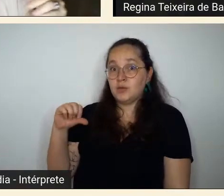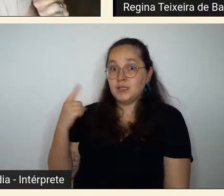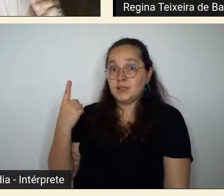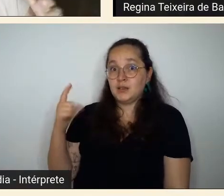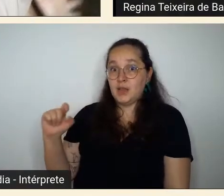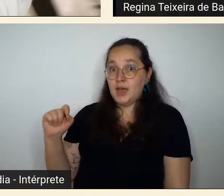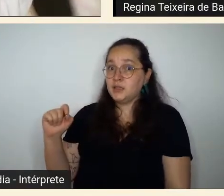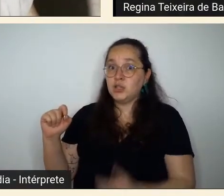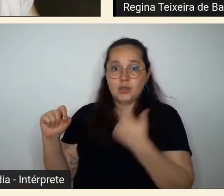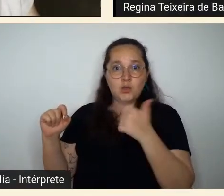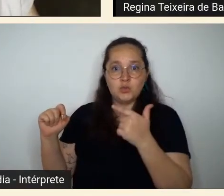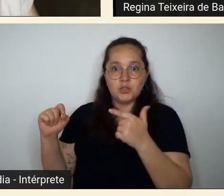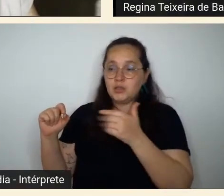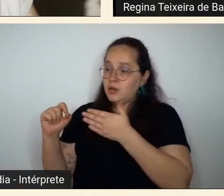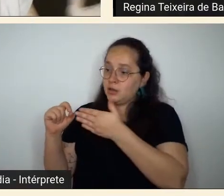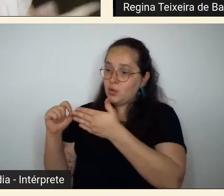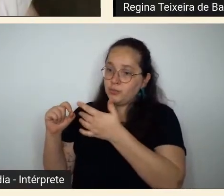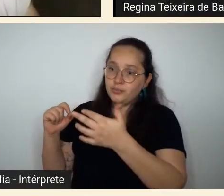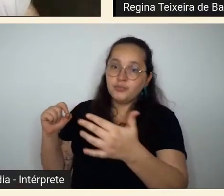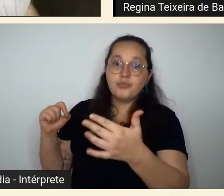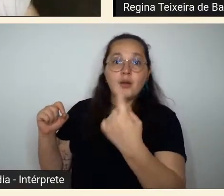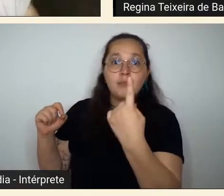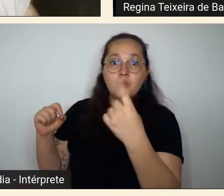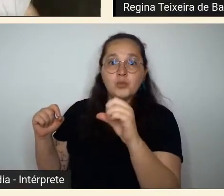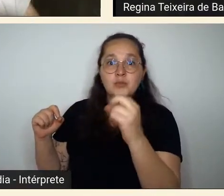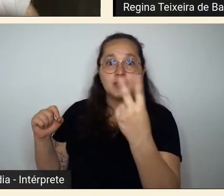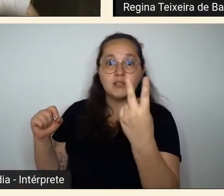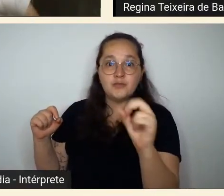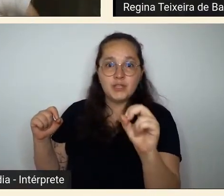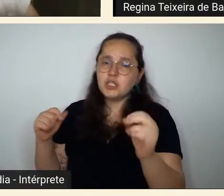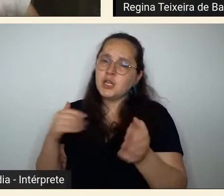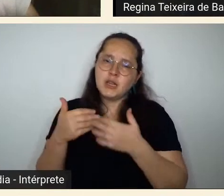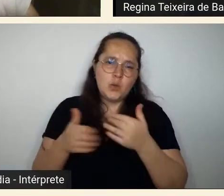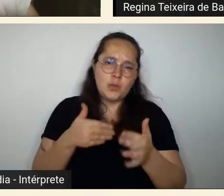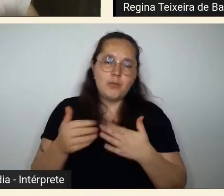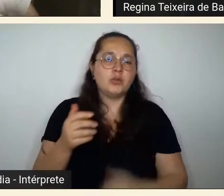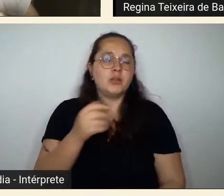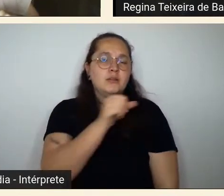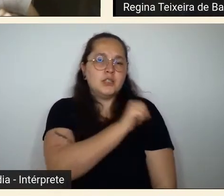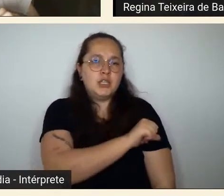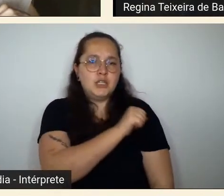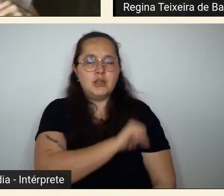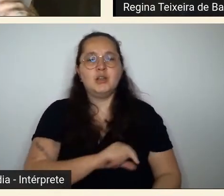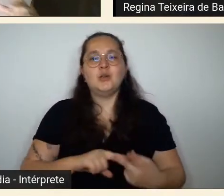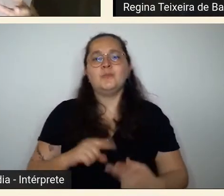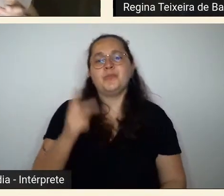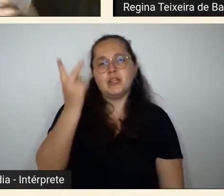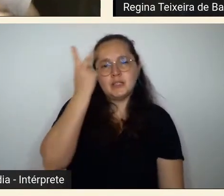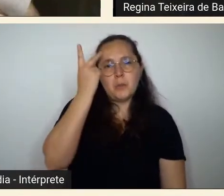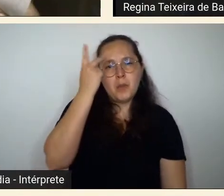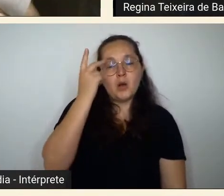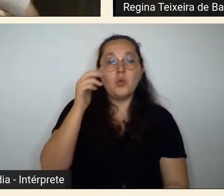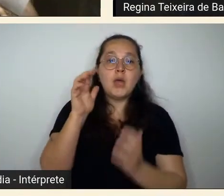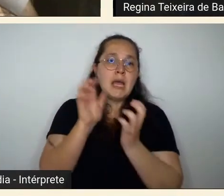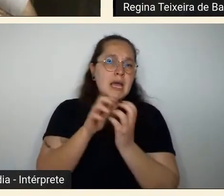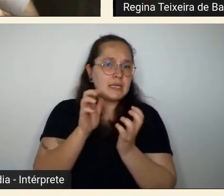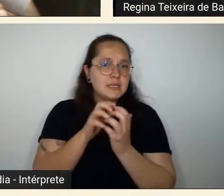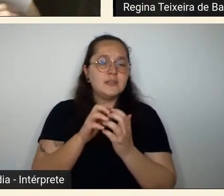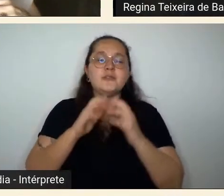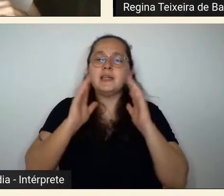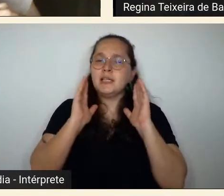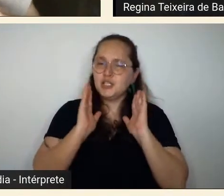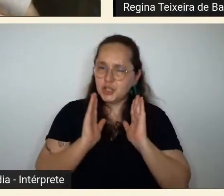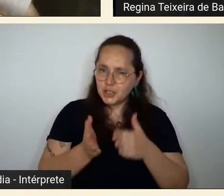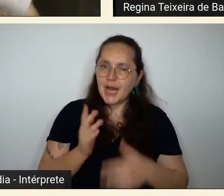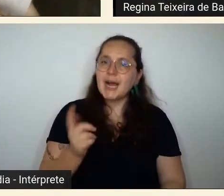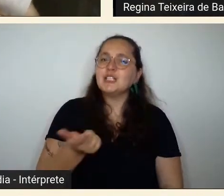10 a 20 seja o Rio de Janeiro seja São Paulo mesmo Recife mesmo digamos assim Belém no Pará já apresentavam uma